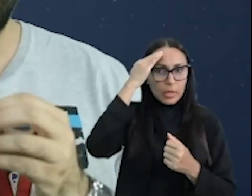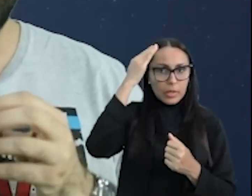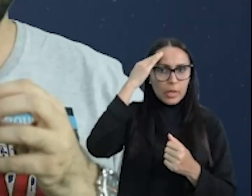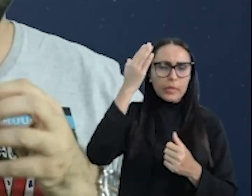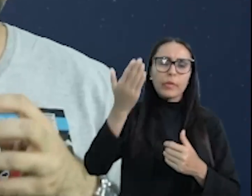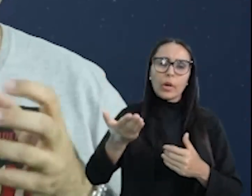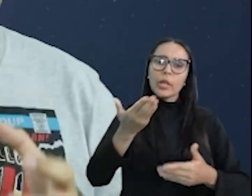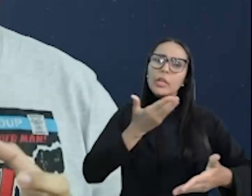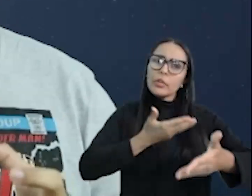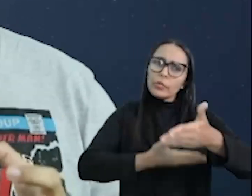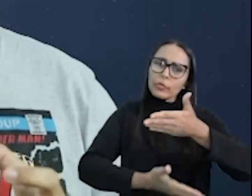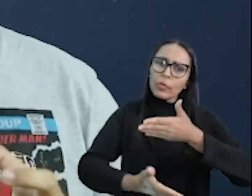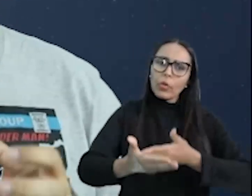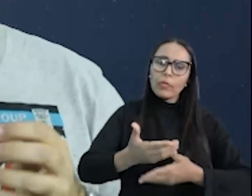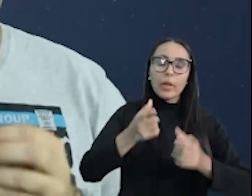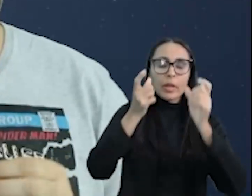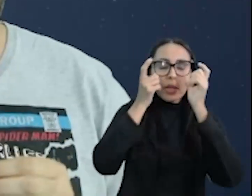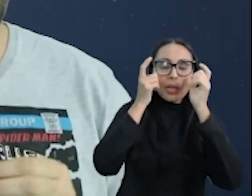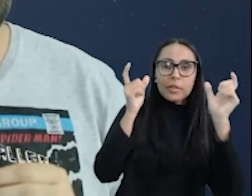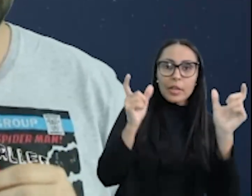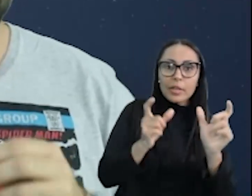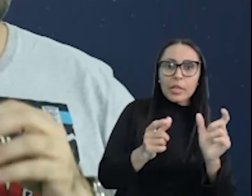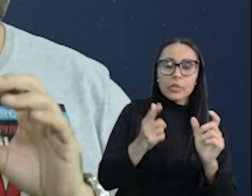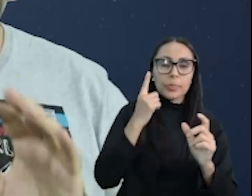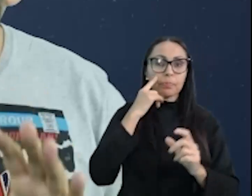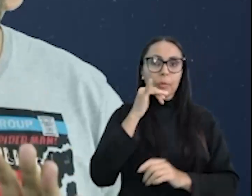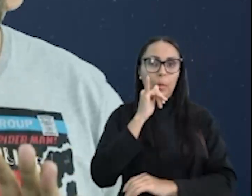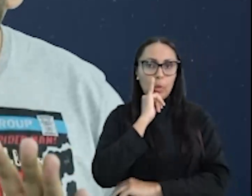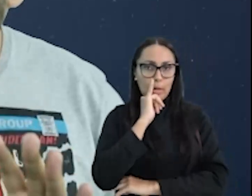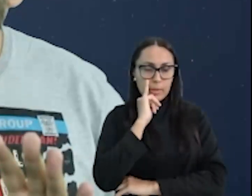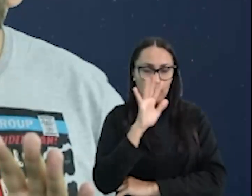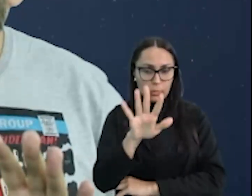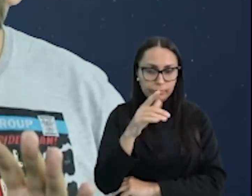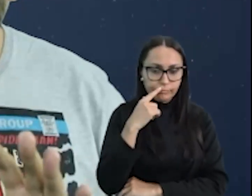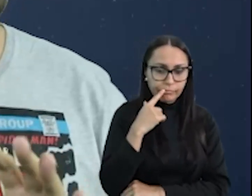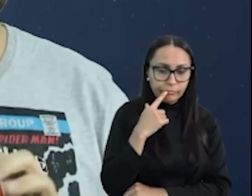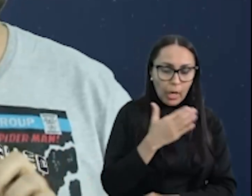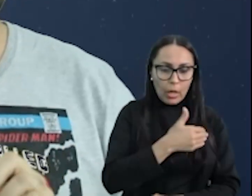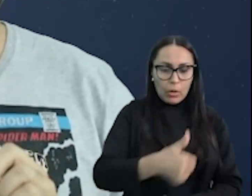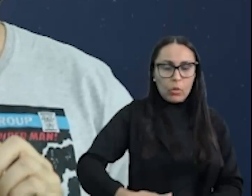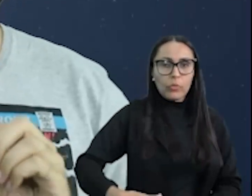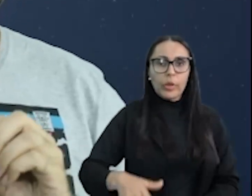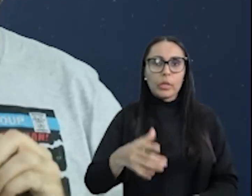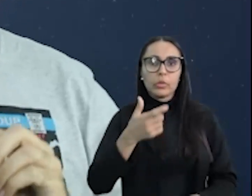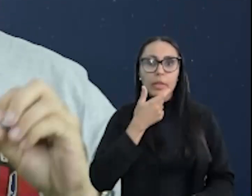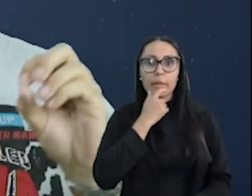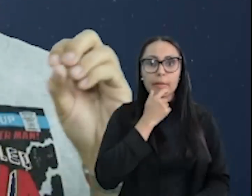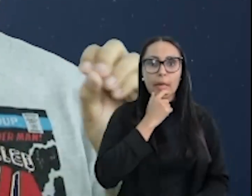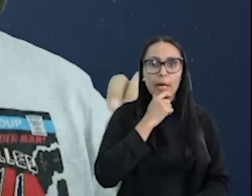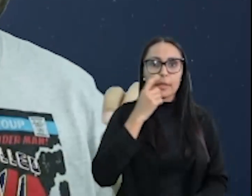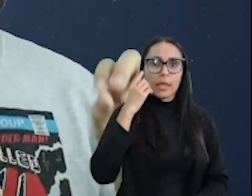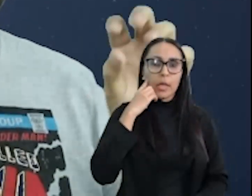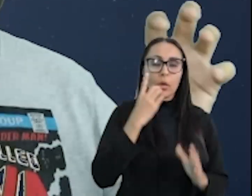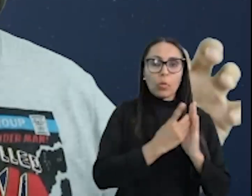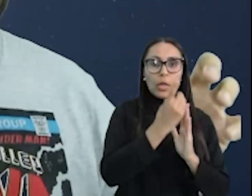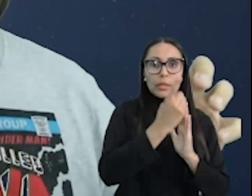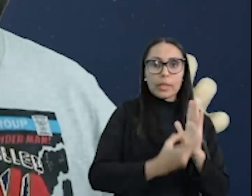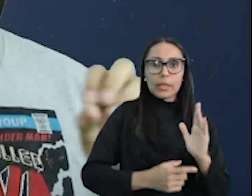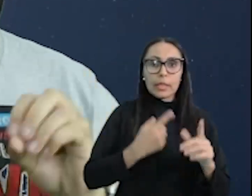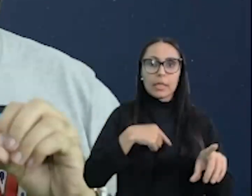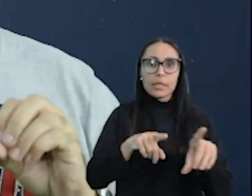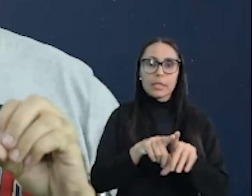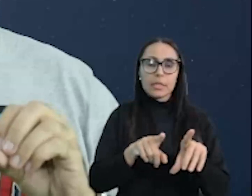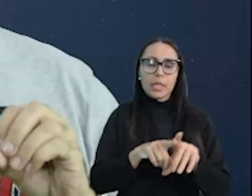vai envolver outros interesses. Por exemplo, o governo da Itália, com a declaração de guerra da França e da